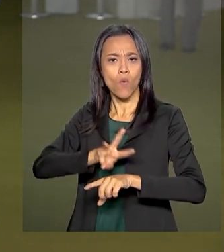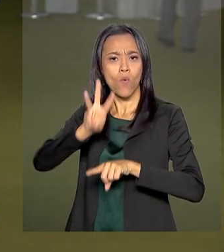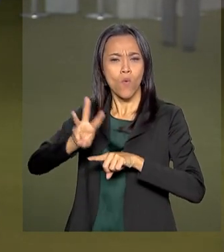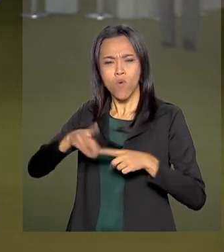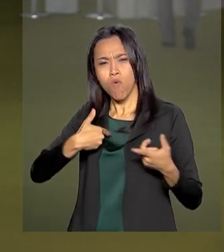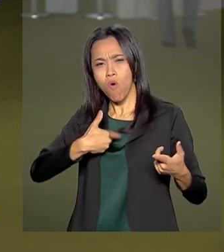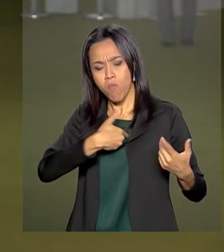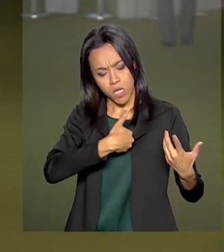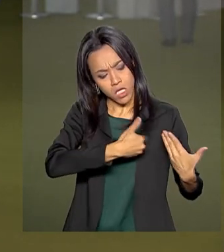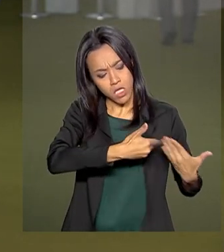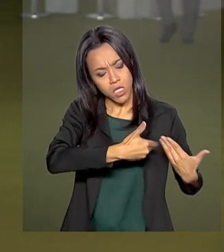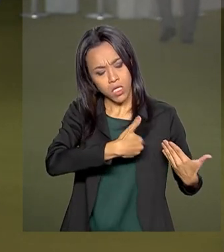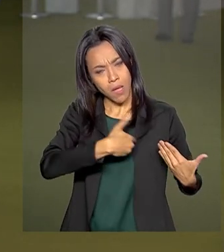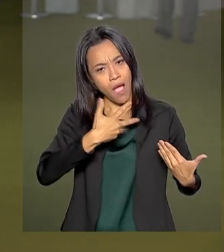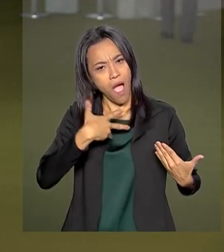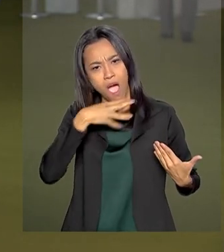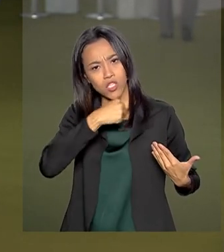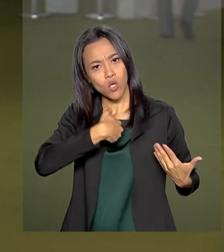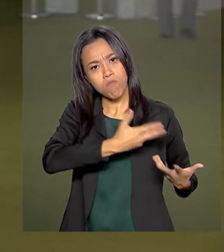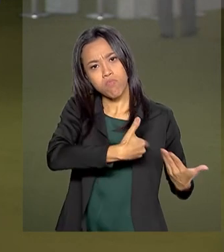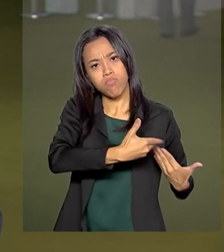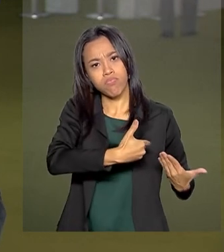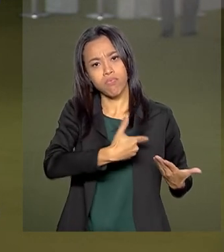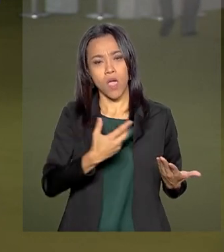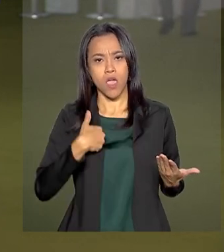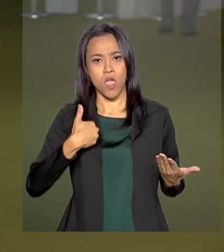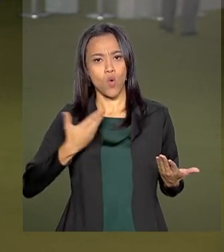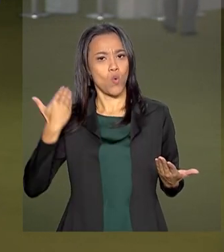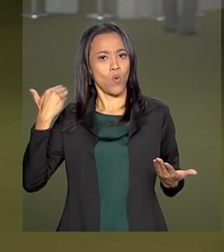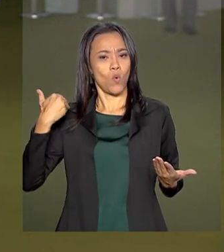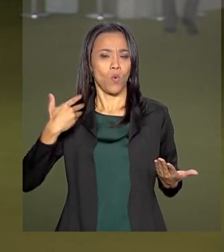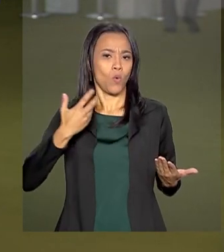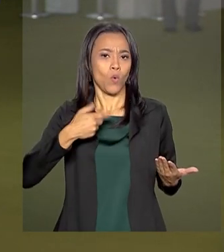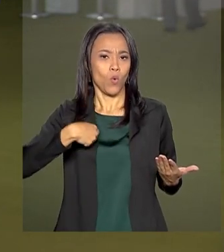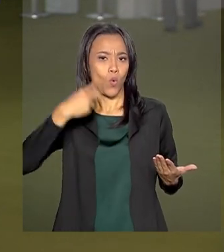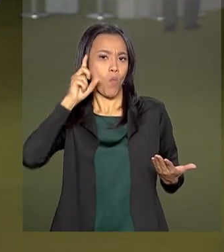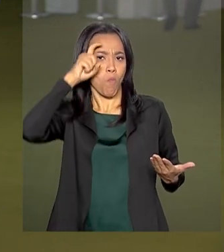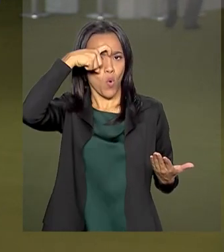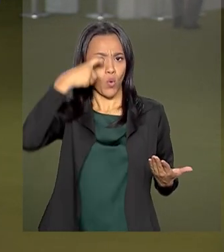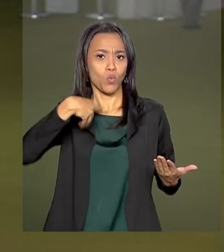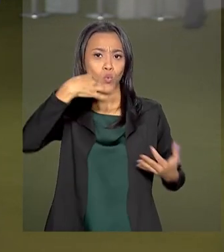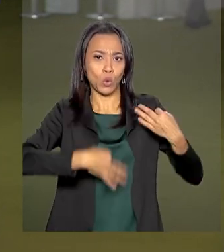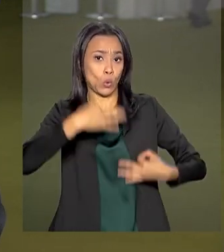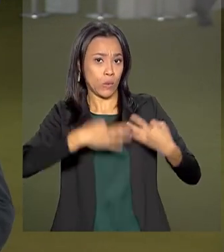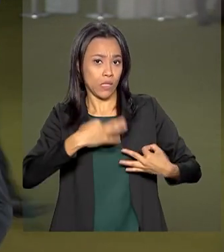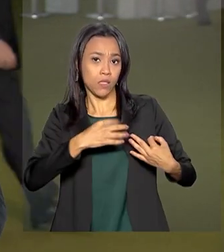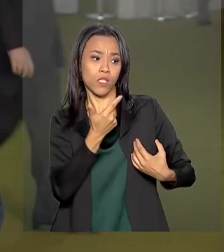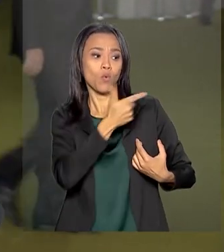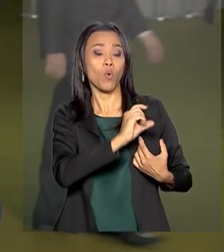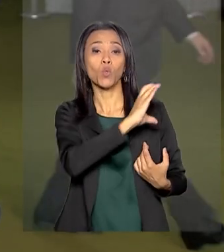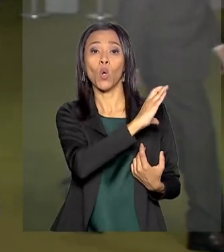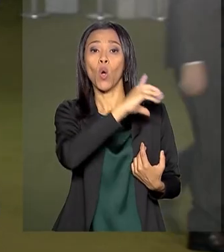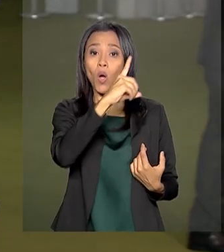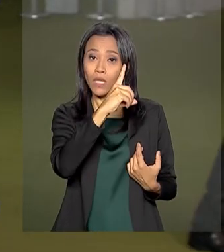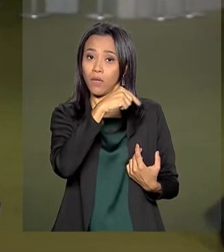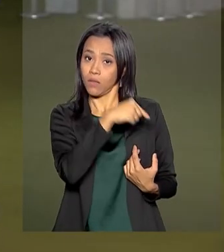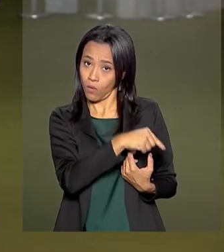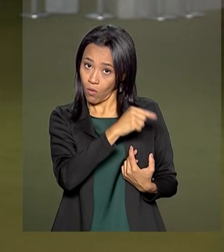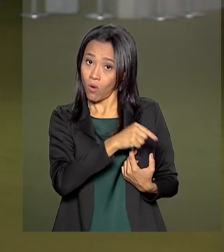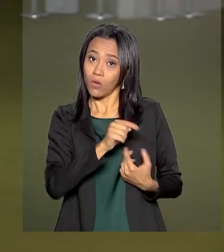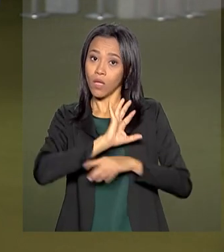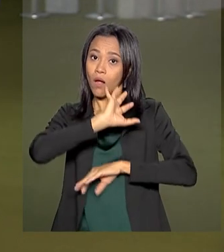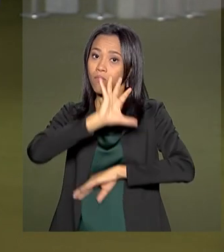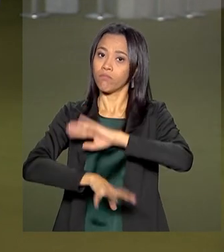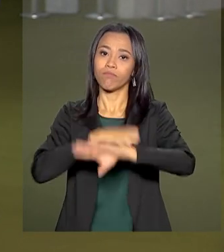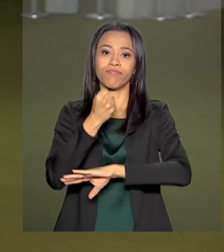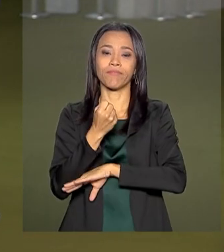trocadas entre Moro, quando era juiz federal, e entre o coordenador-chefe da Operação